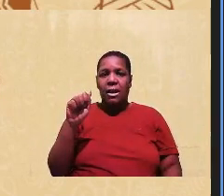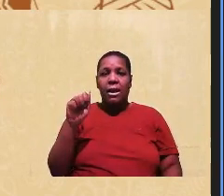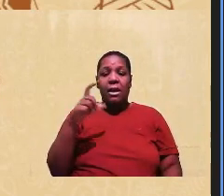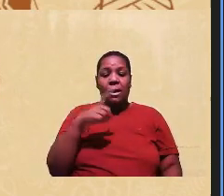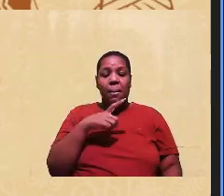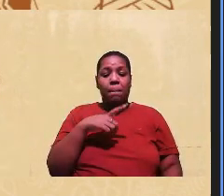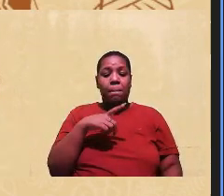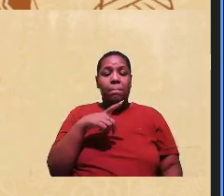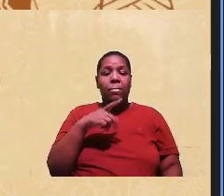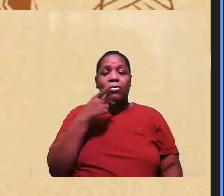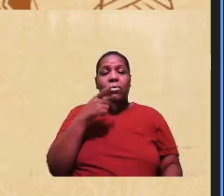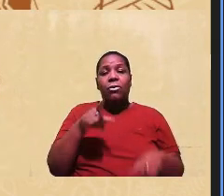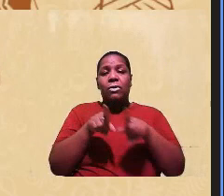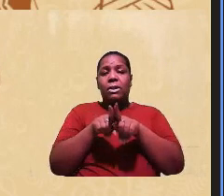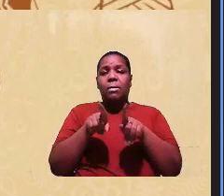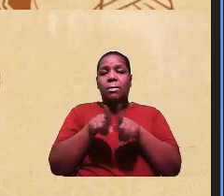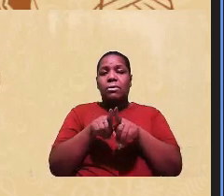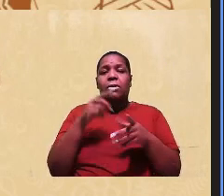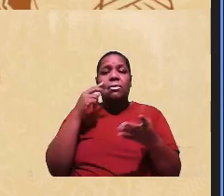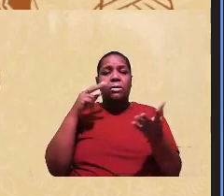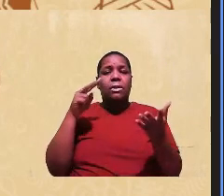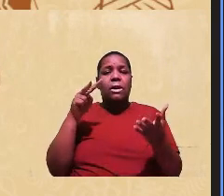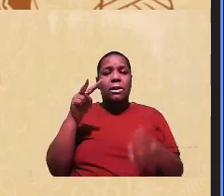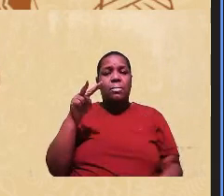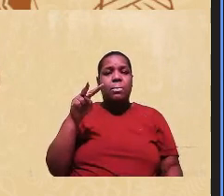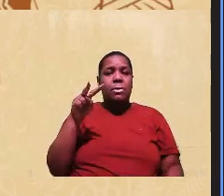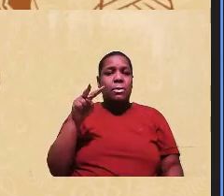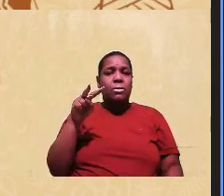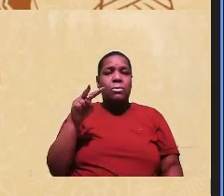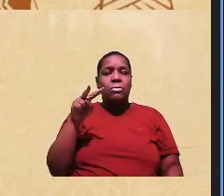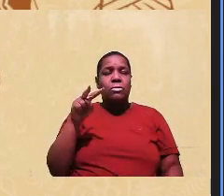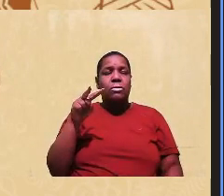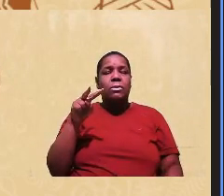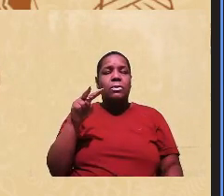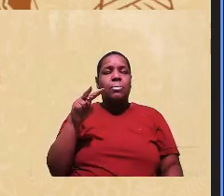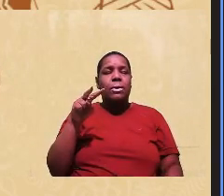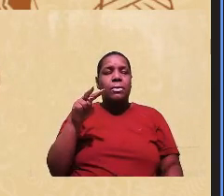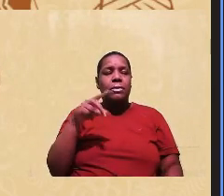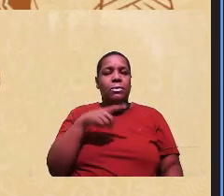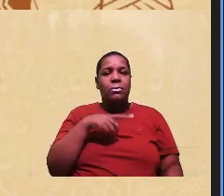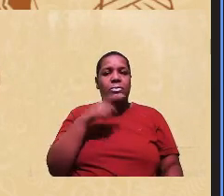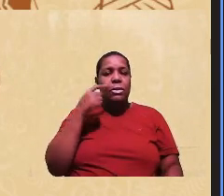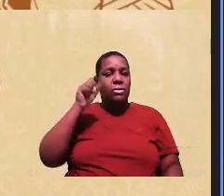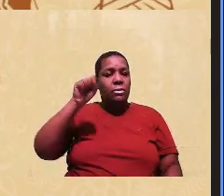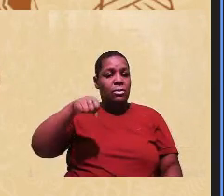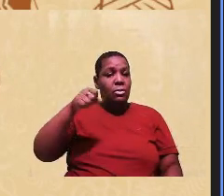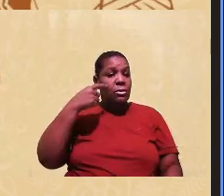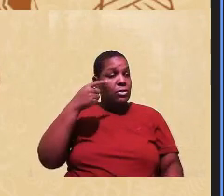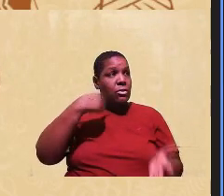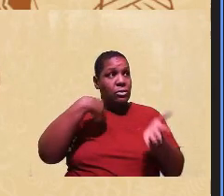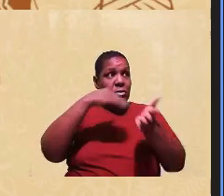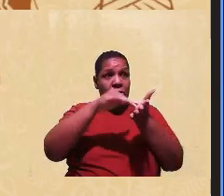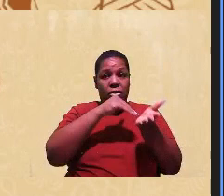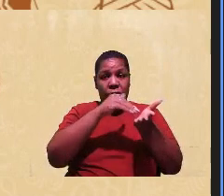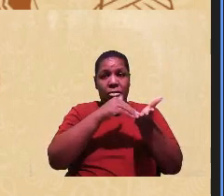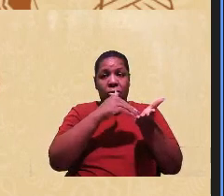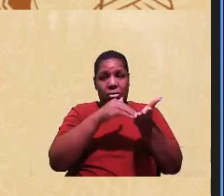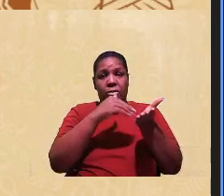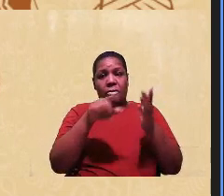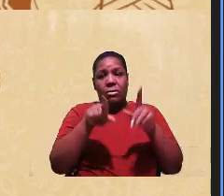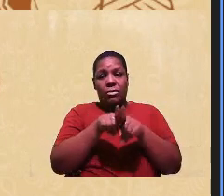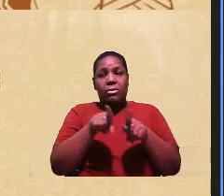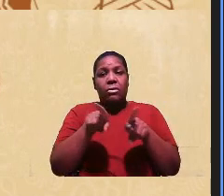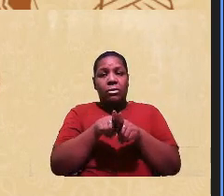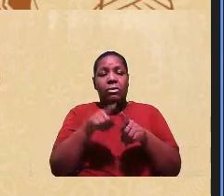afirmativas da UFBA, e ela é psicóloga, né, e aí eu disse para ela, a gente vai precisar escrever aí para dar uma contribuição na área da